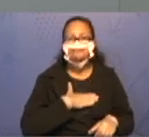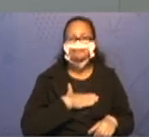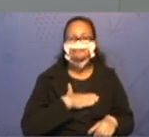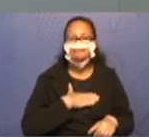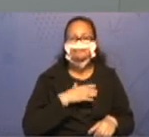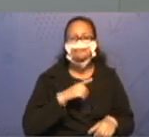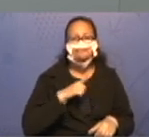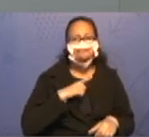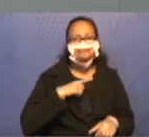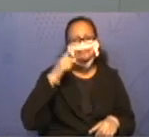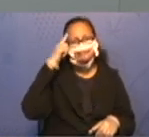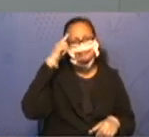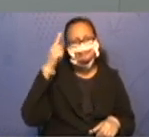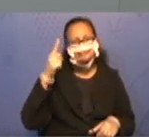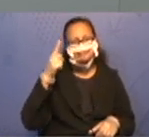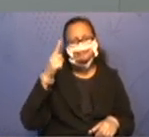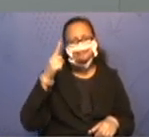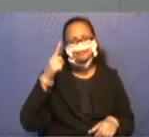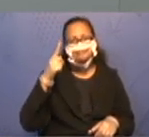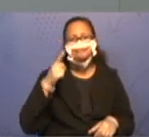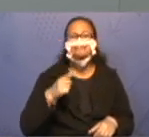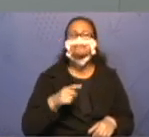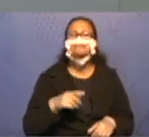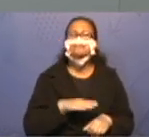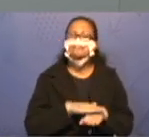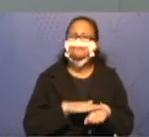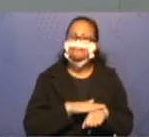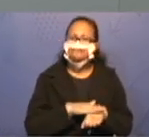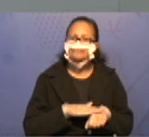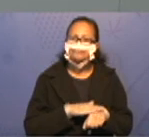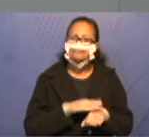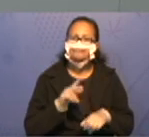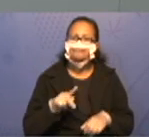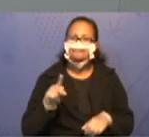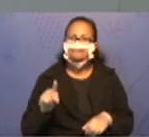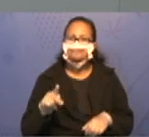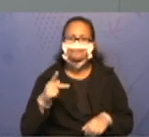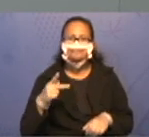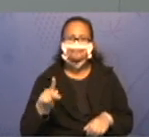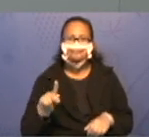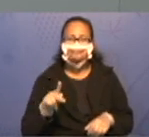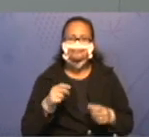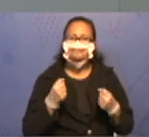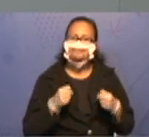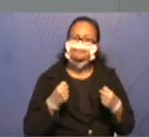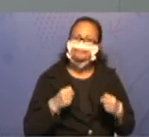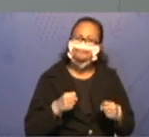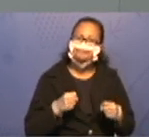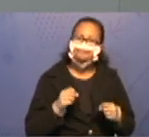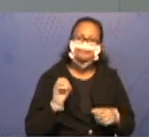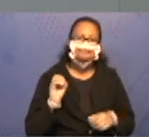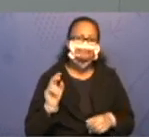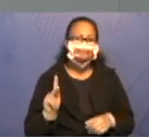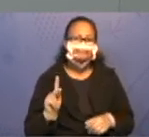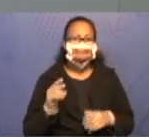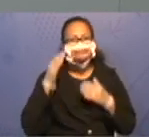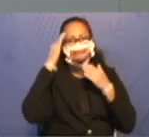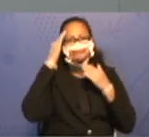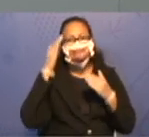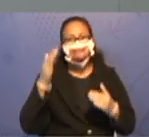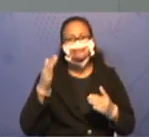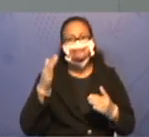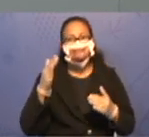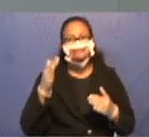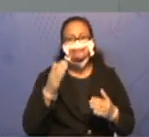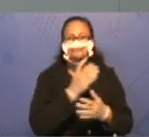E se tiver alguma dúvida, entre em contato. Que vamos adequar conforme a sua necessidade. Tá ok? Muito